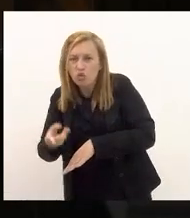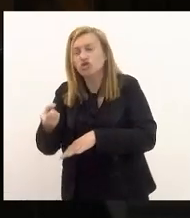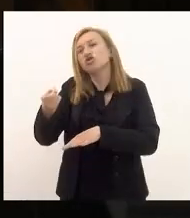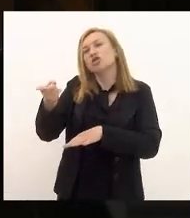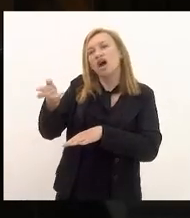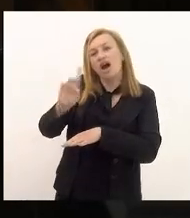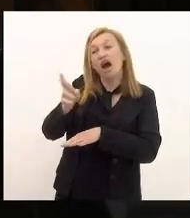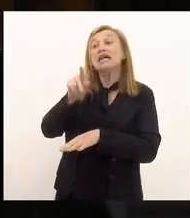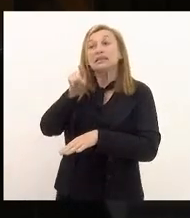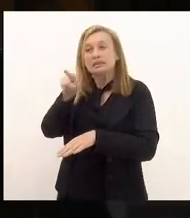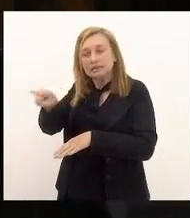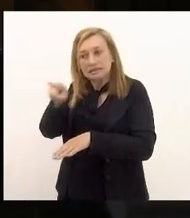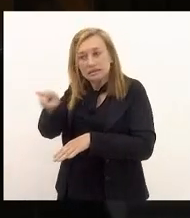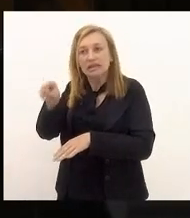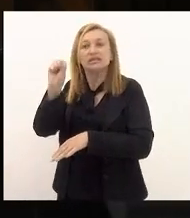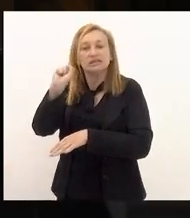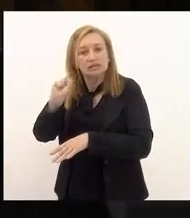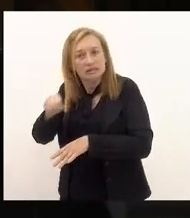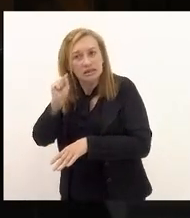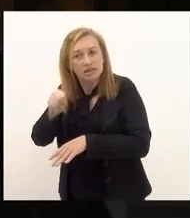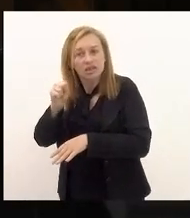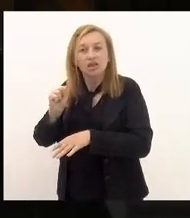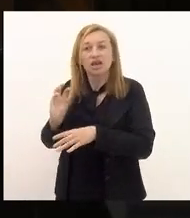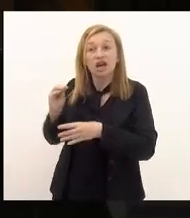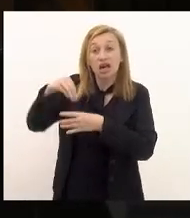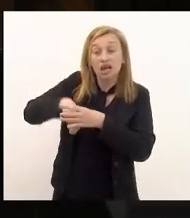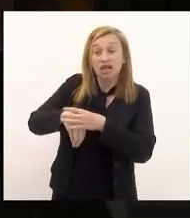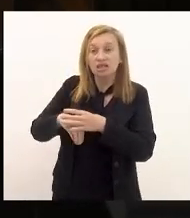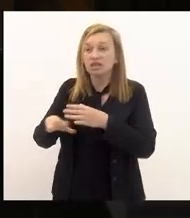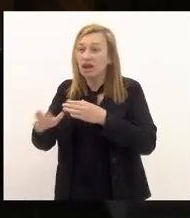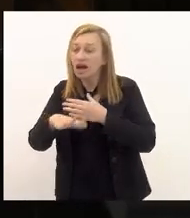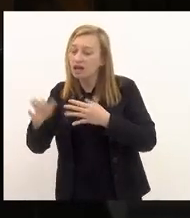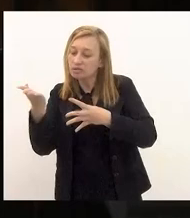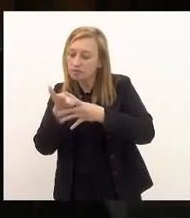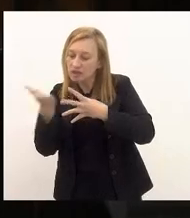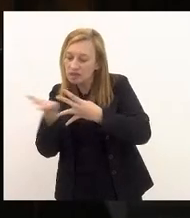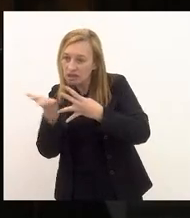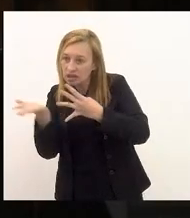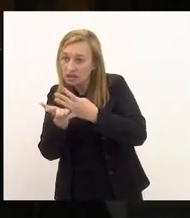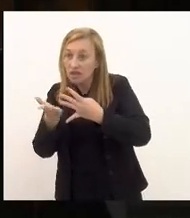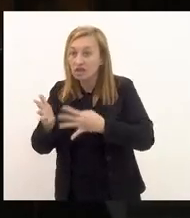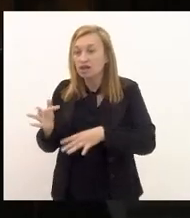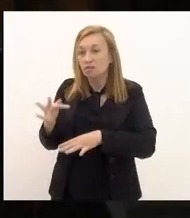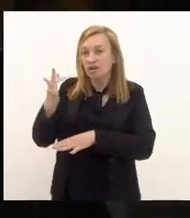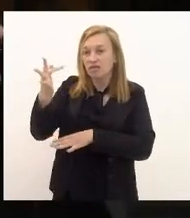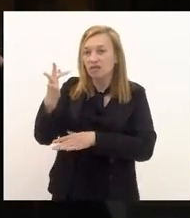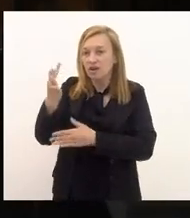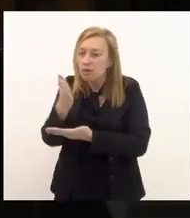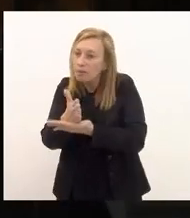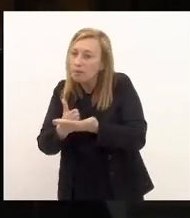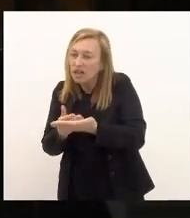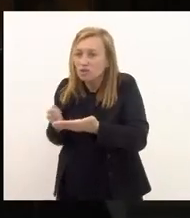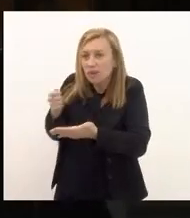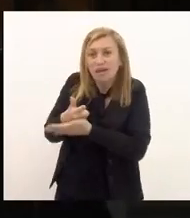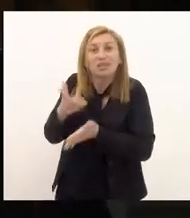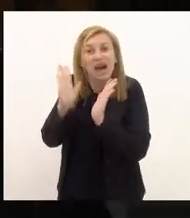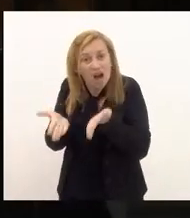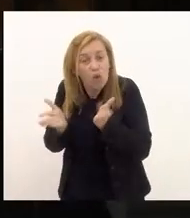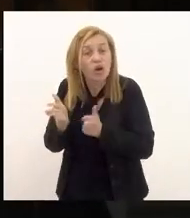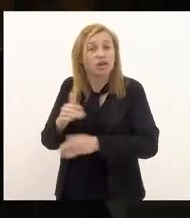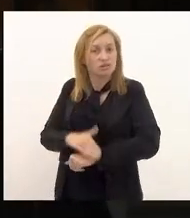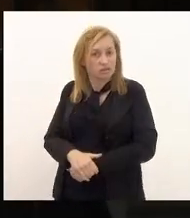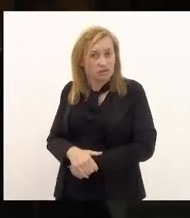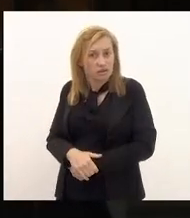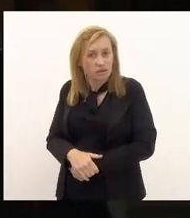esse sim entre num esquema de parcelamento que prevê uma parte do pagamento agora vista